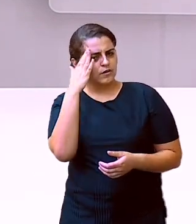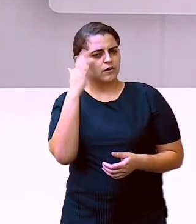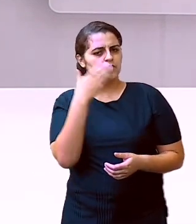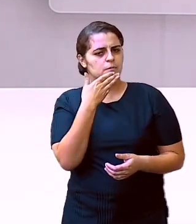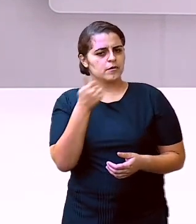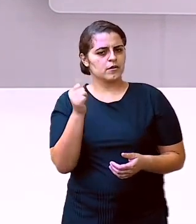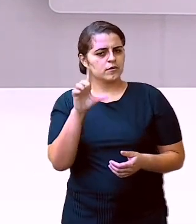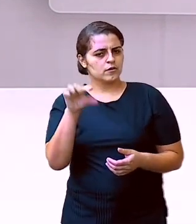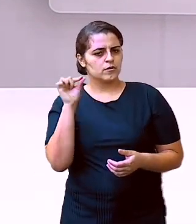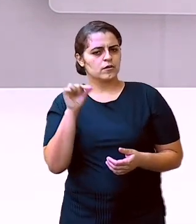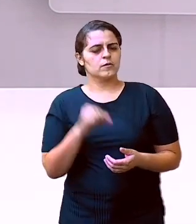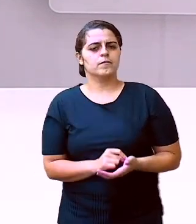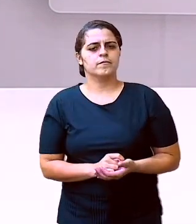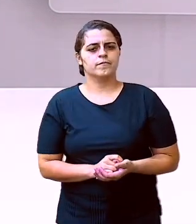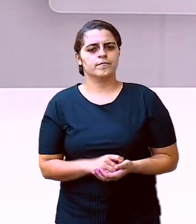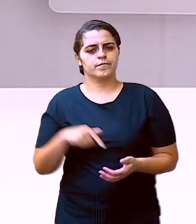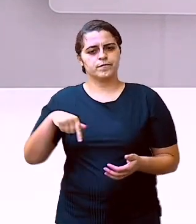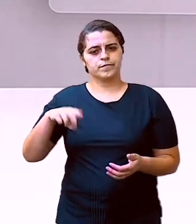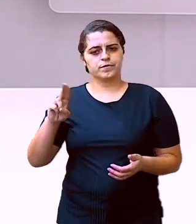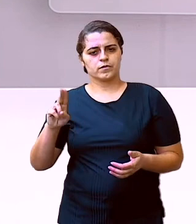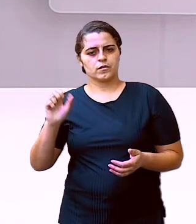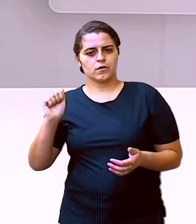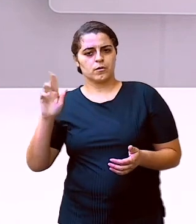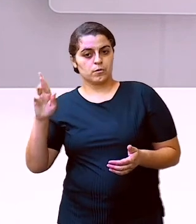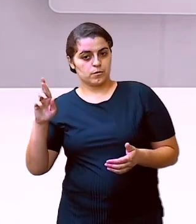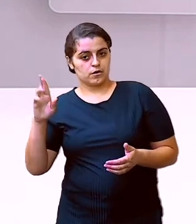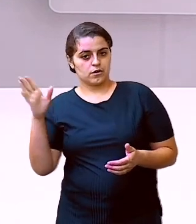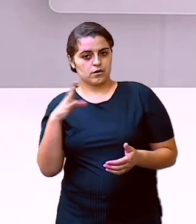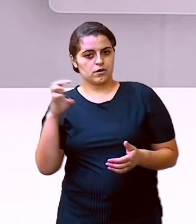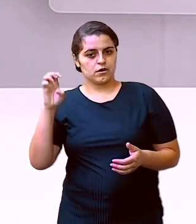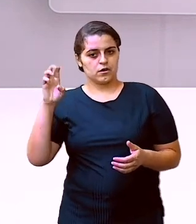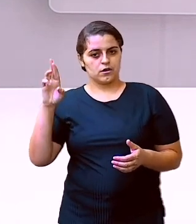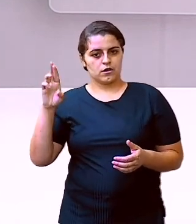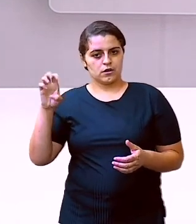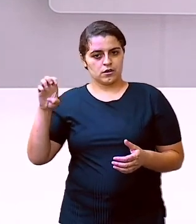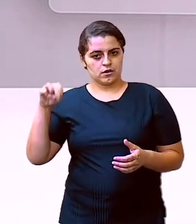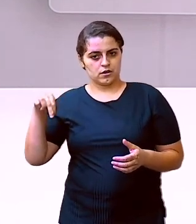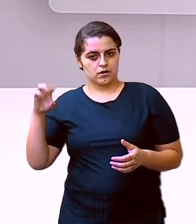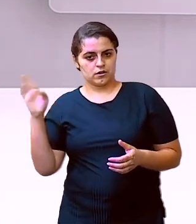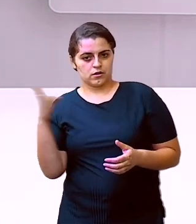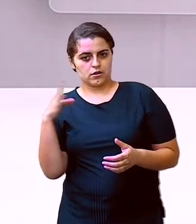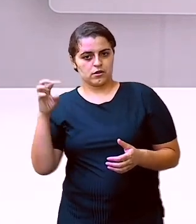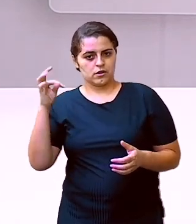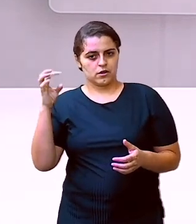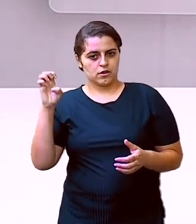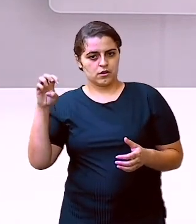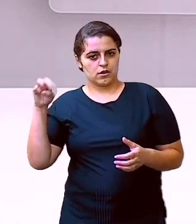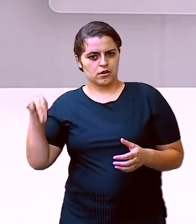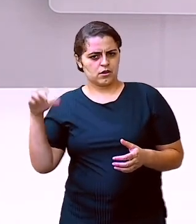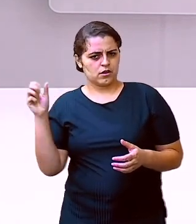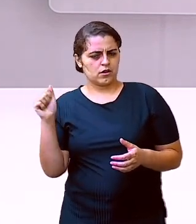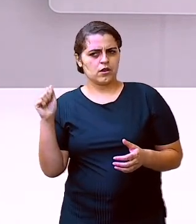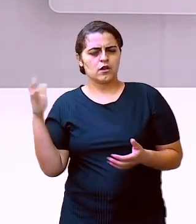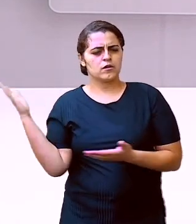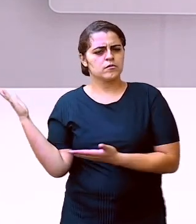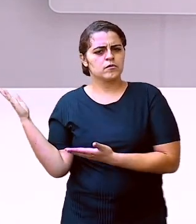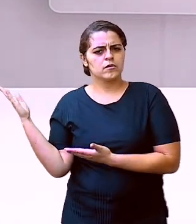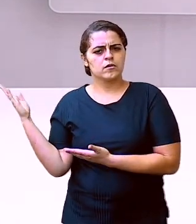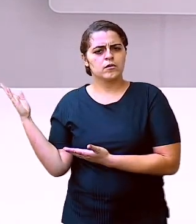fazer a sua escolha. Qua-re-tena. Seria esta?